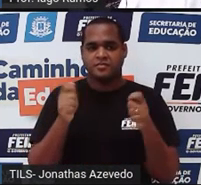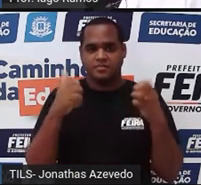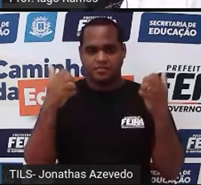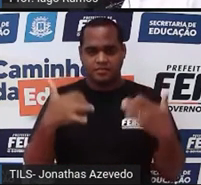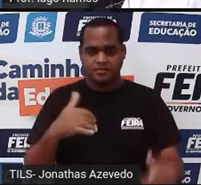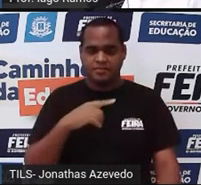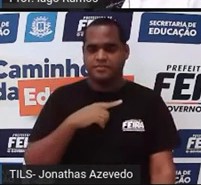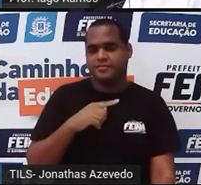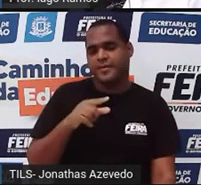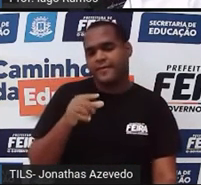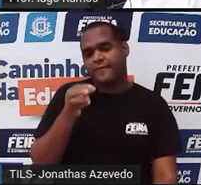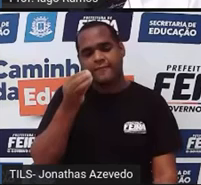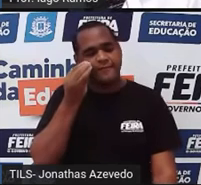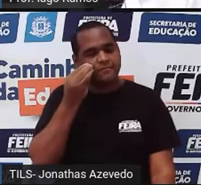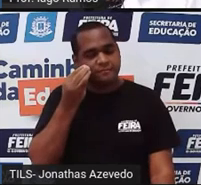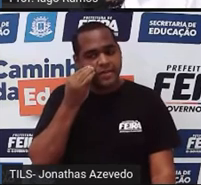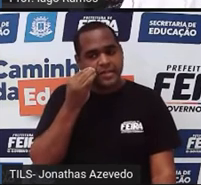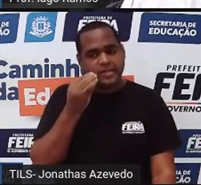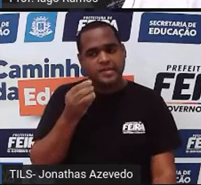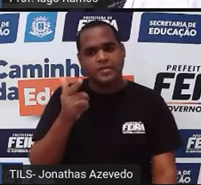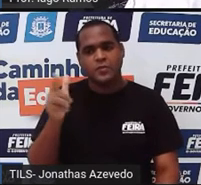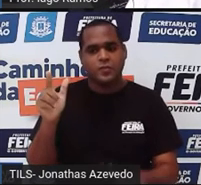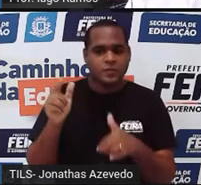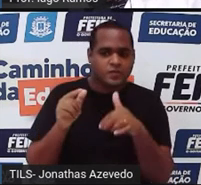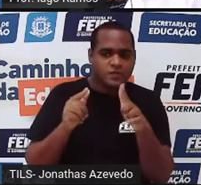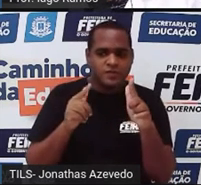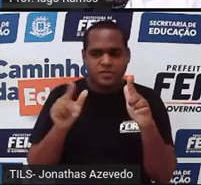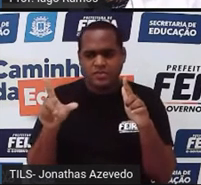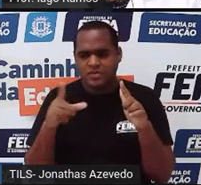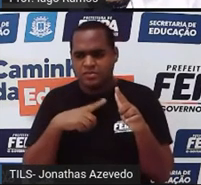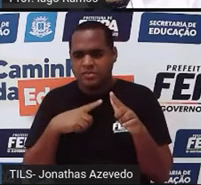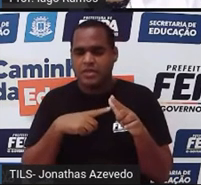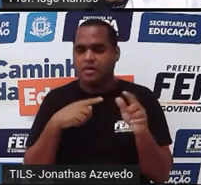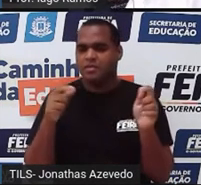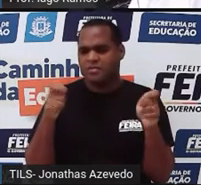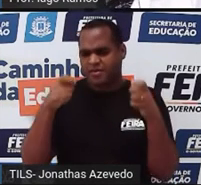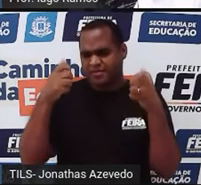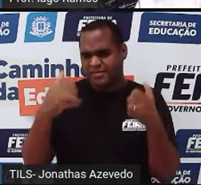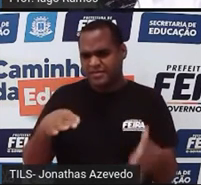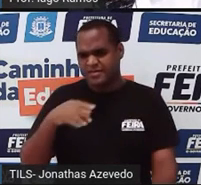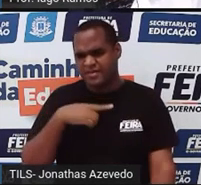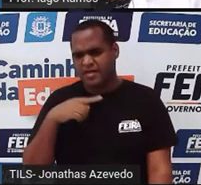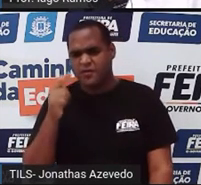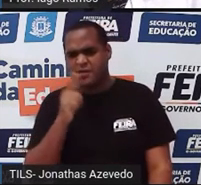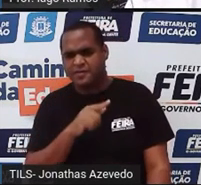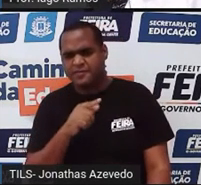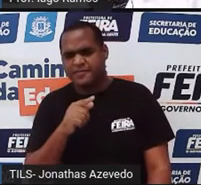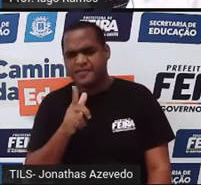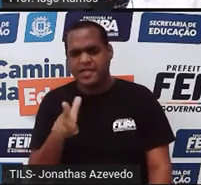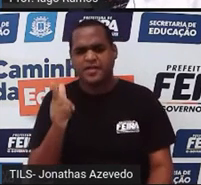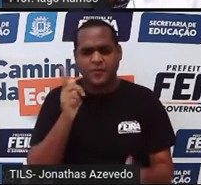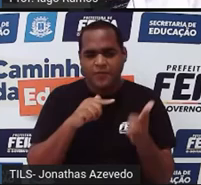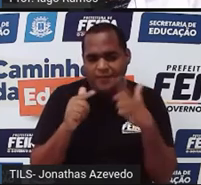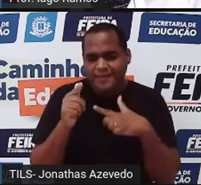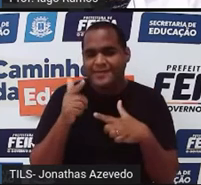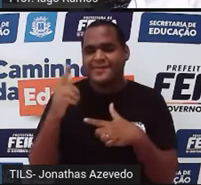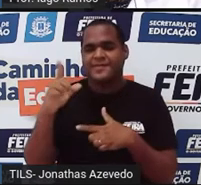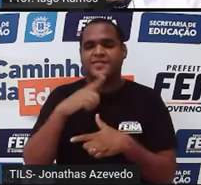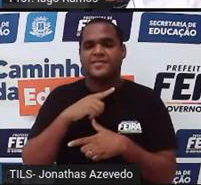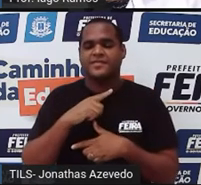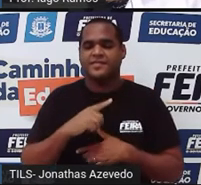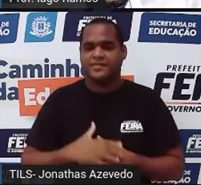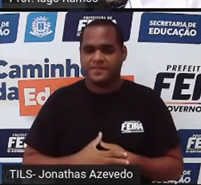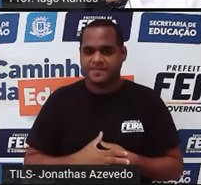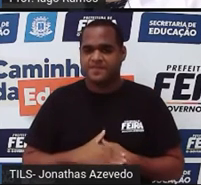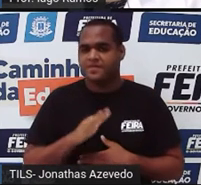ver se há outra possibilidade de fazer com que ele jogue e na próxima jogada ele garanta, mas, como